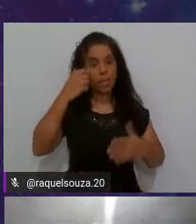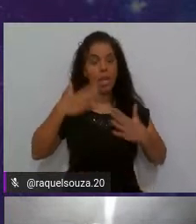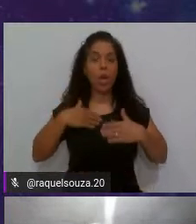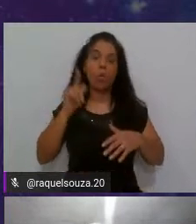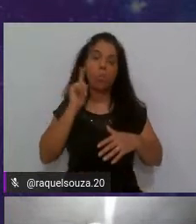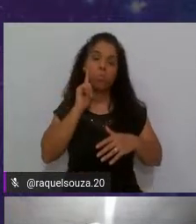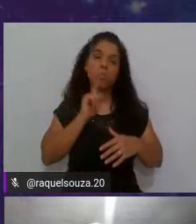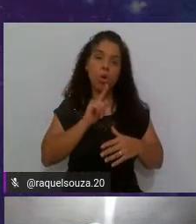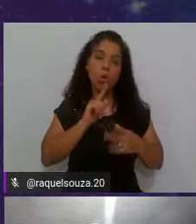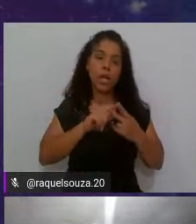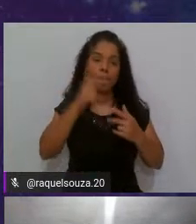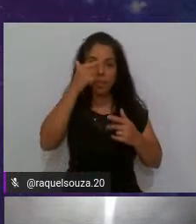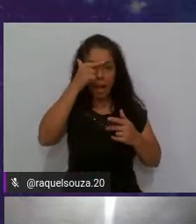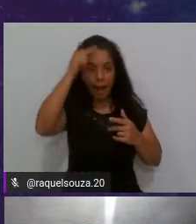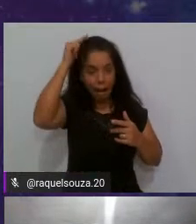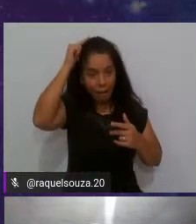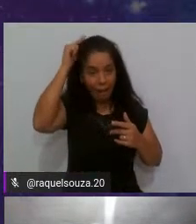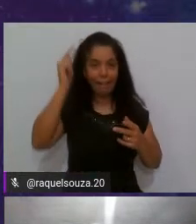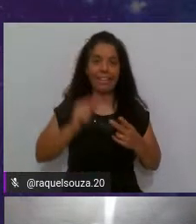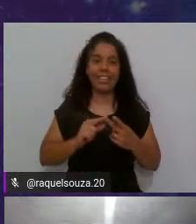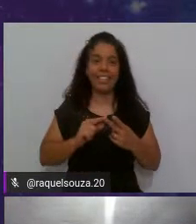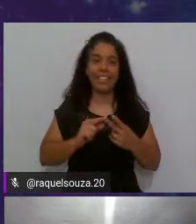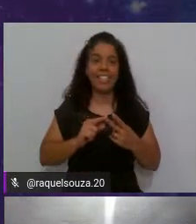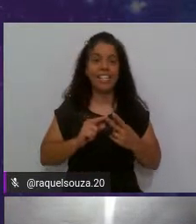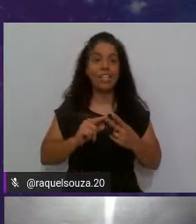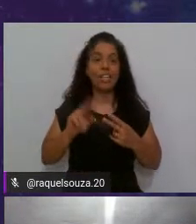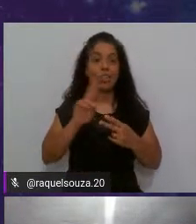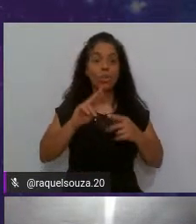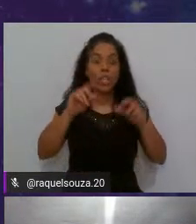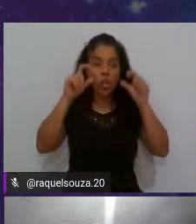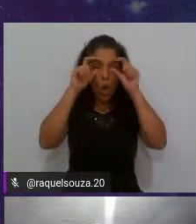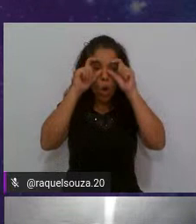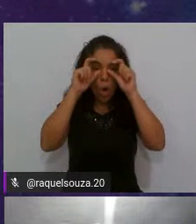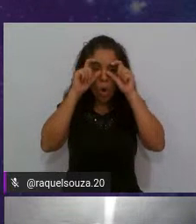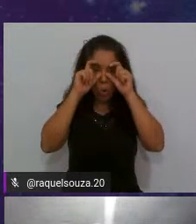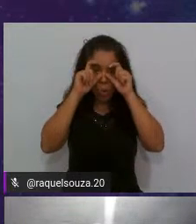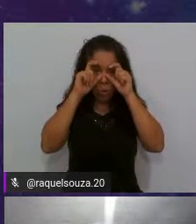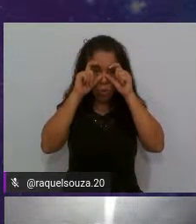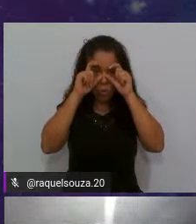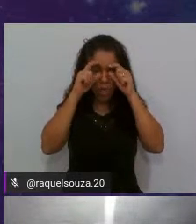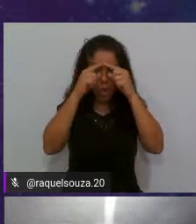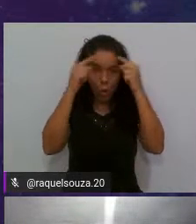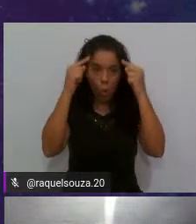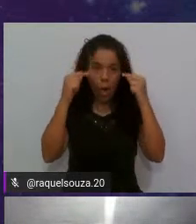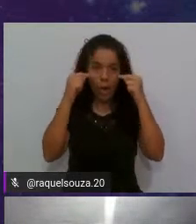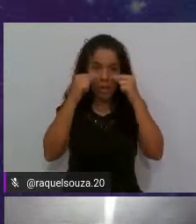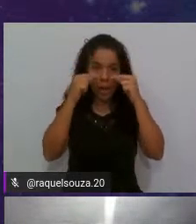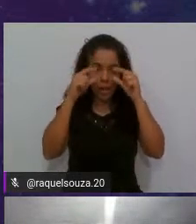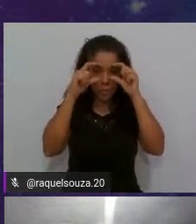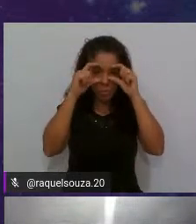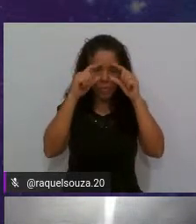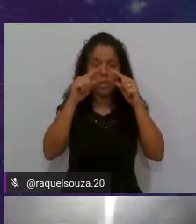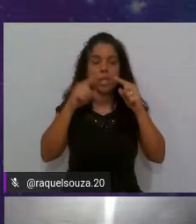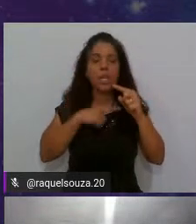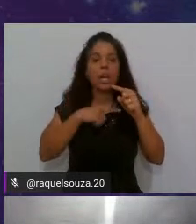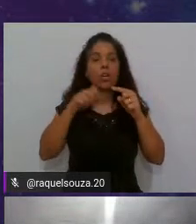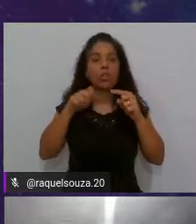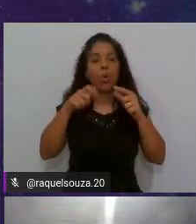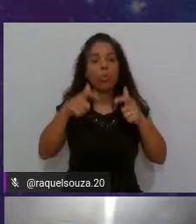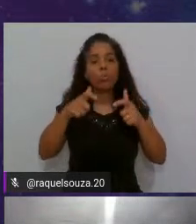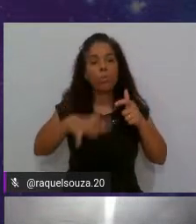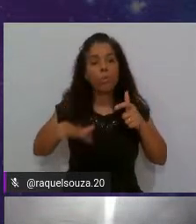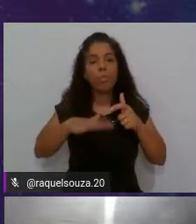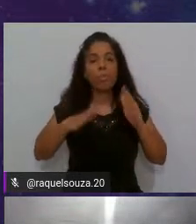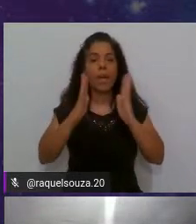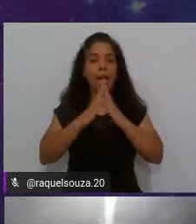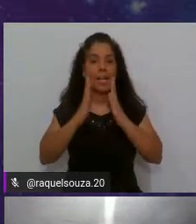careca estou usando um óculos quadrado estou num cômodo da minha casa